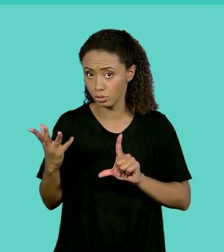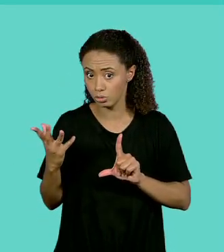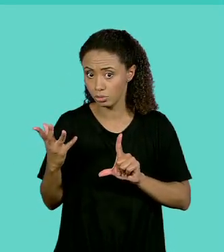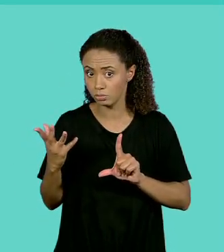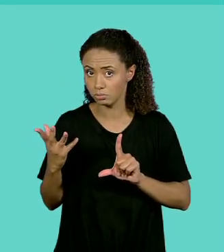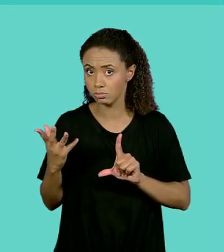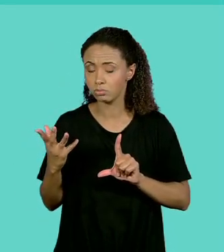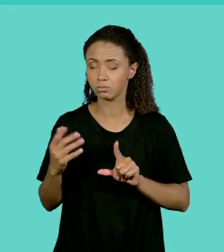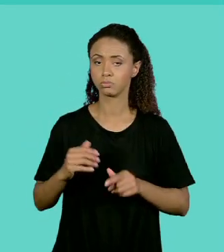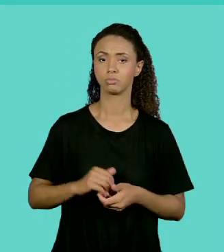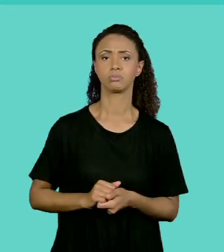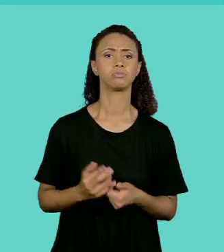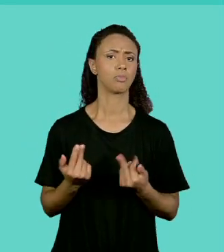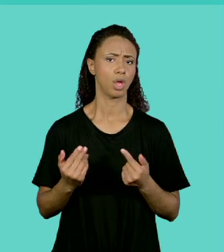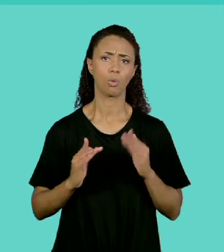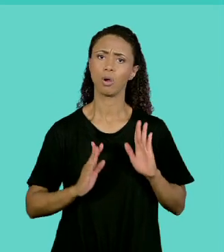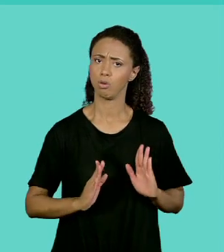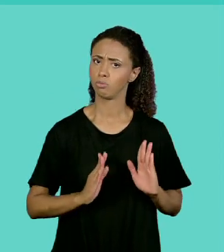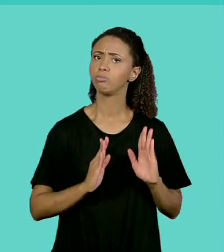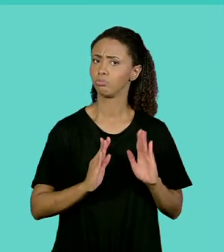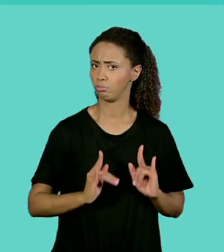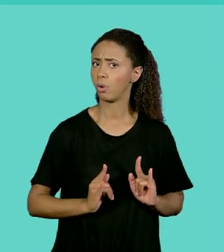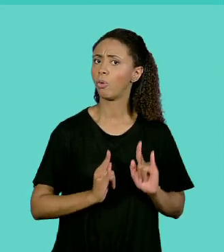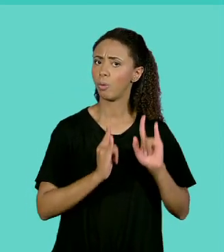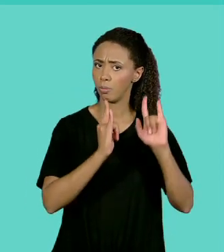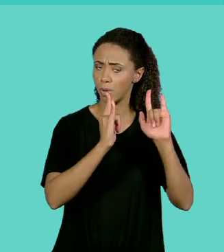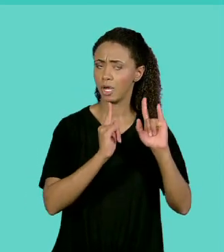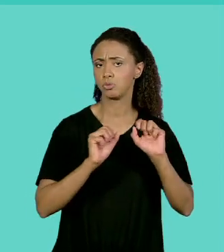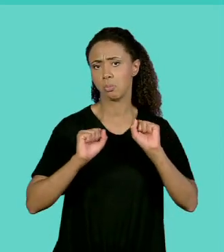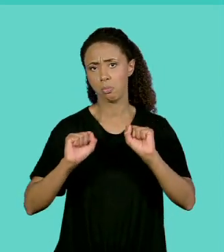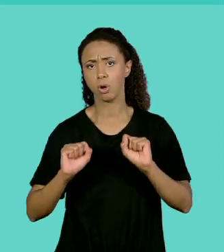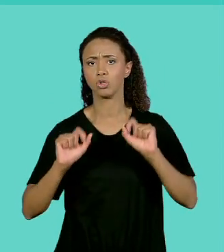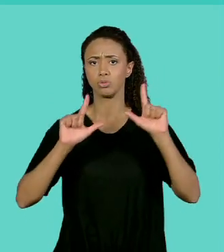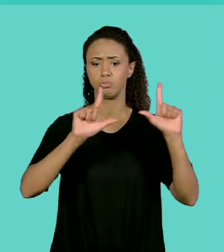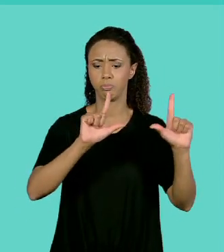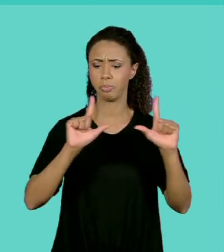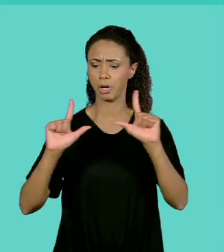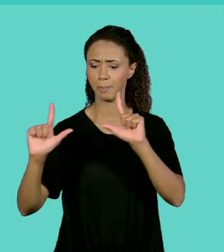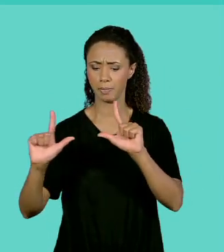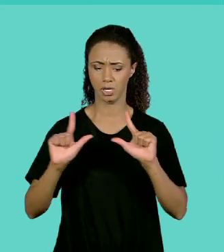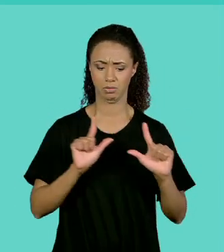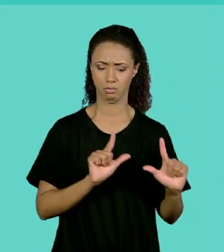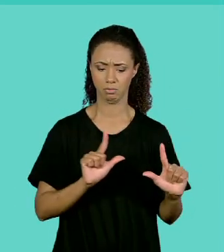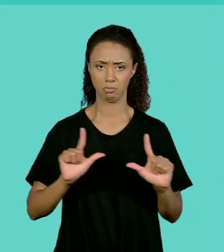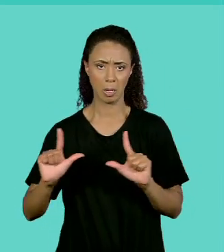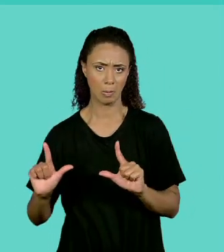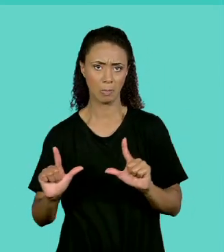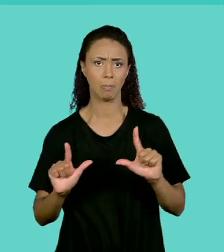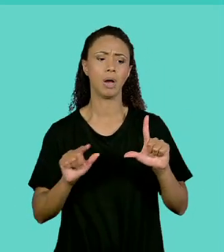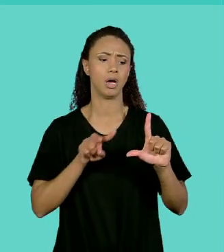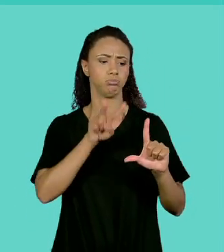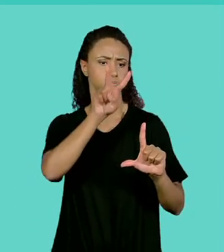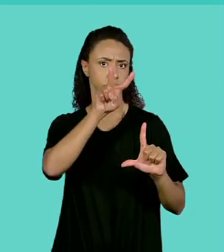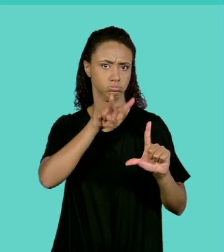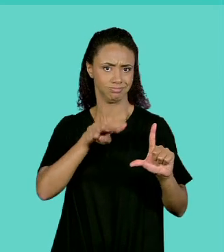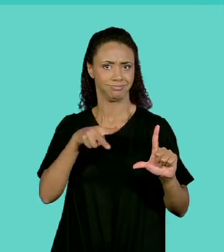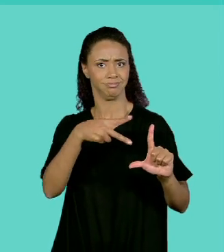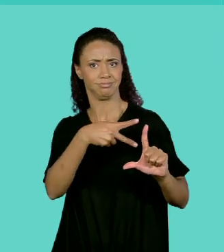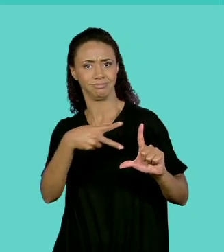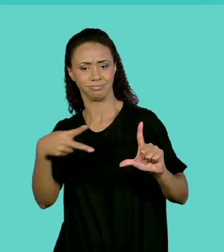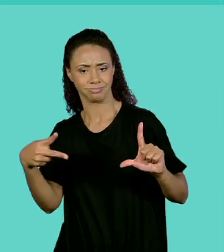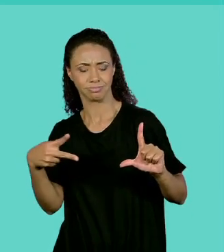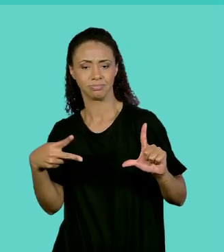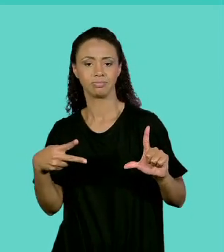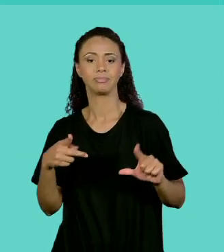é que costumamos chamar de linhas e colunas. E essa é uma matriz que nós vamos declarar como tipo flutuante.